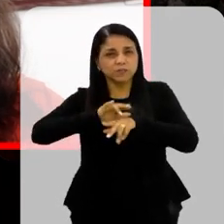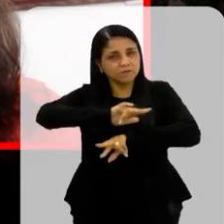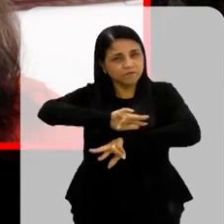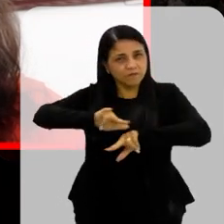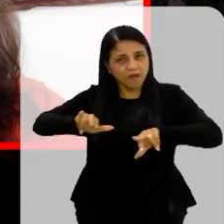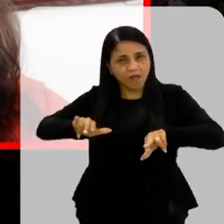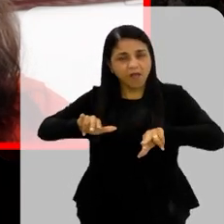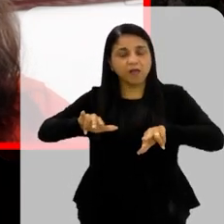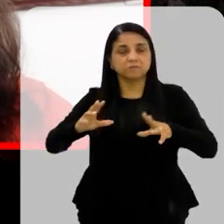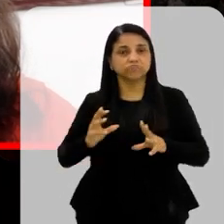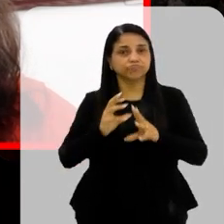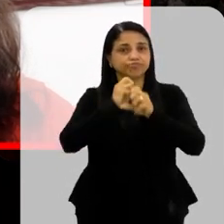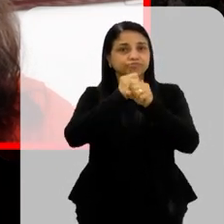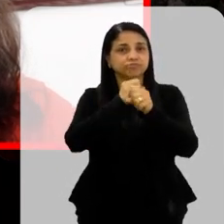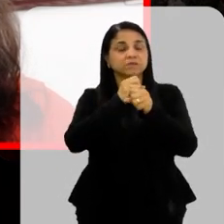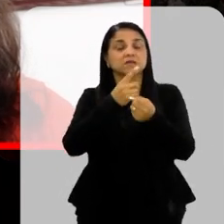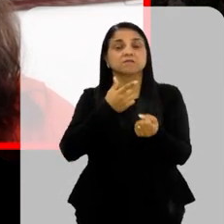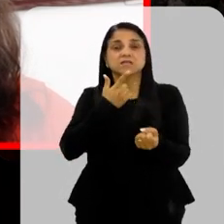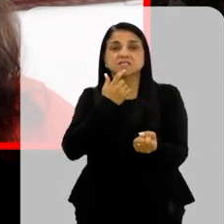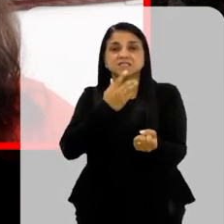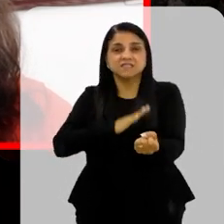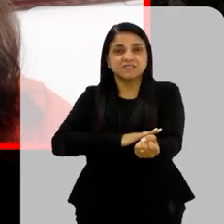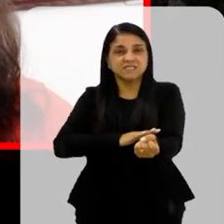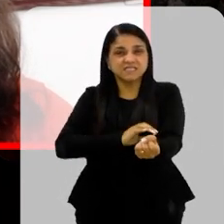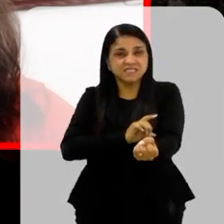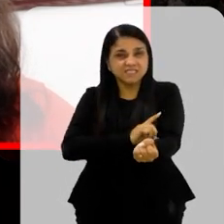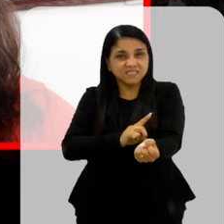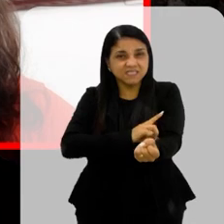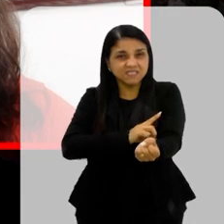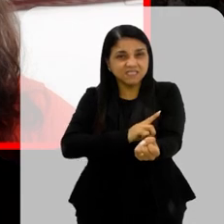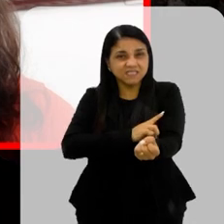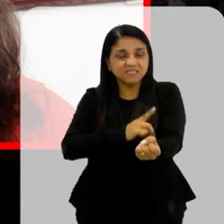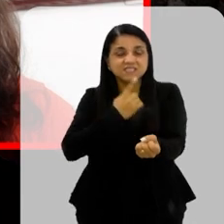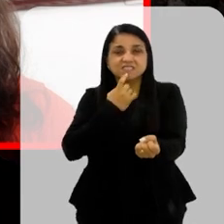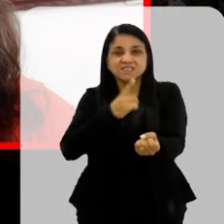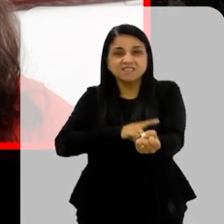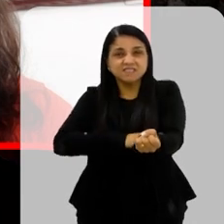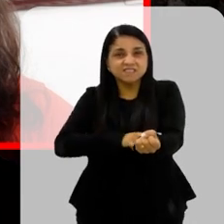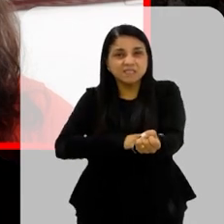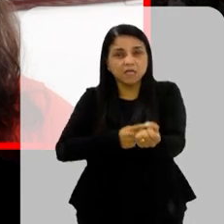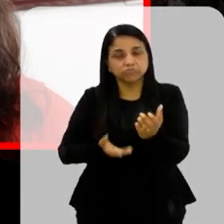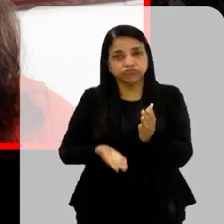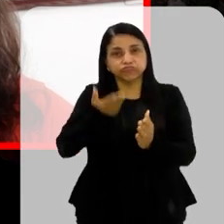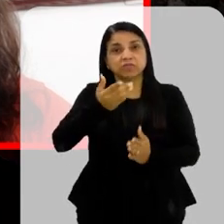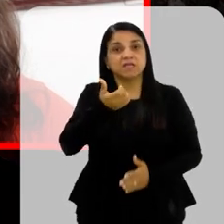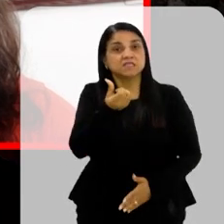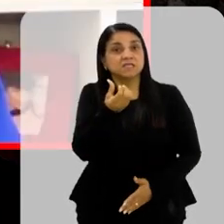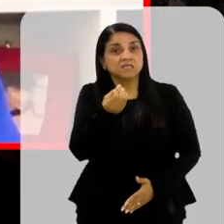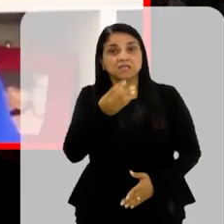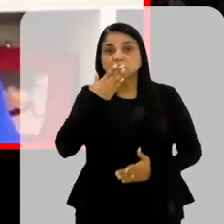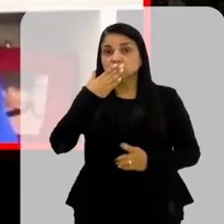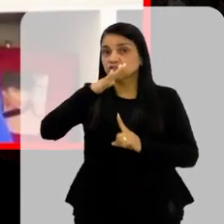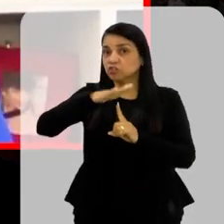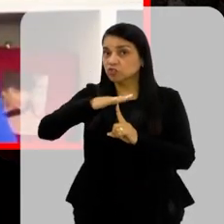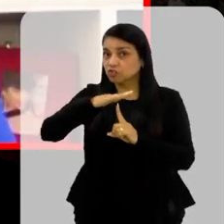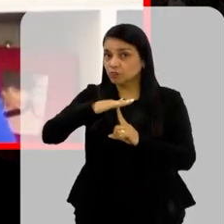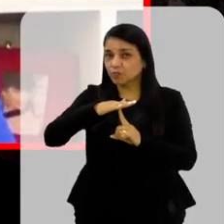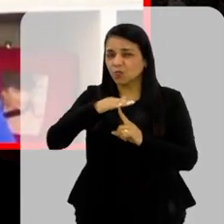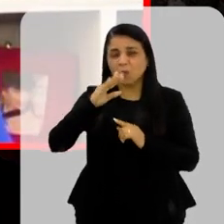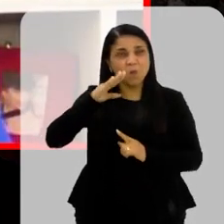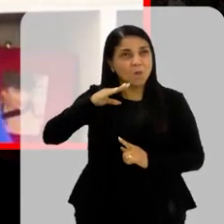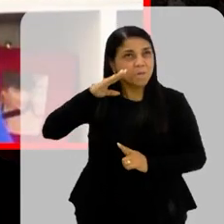caracterizadas pela elevação da glicose no sangue Você tem ideia, tem mais de 60 tipos de diabetes O tipo que é